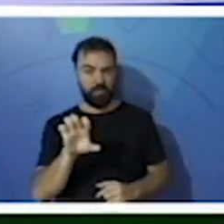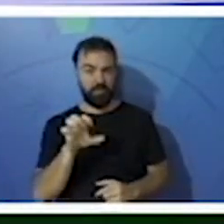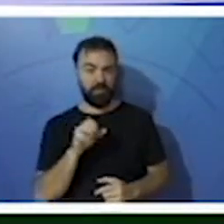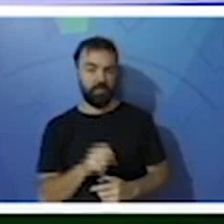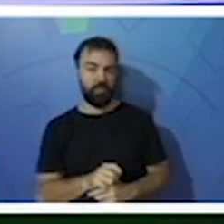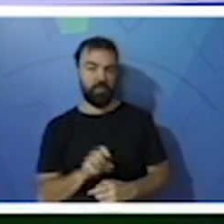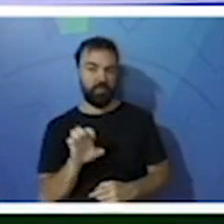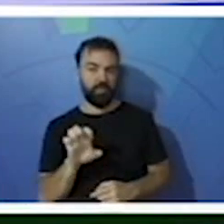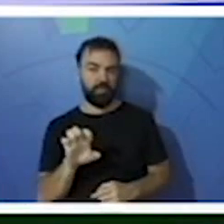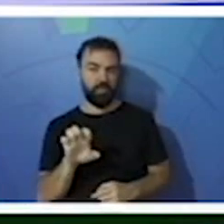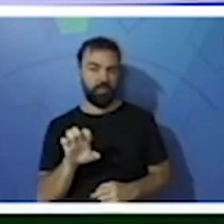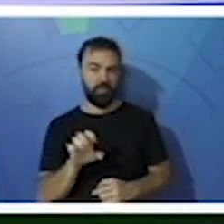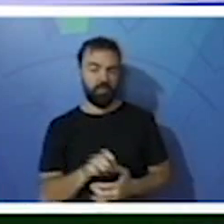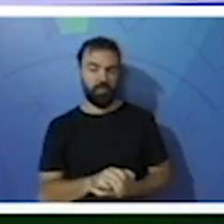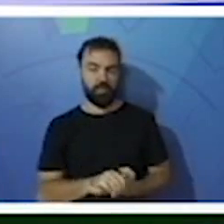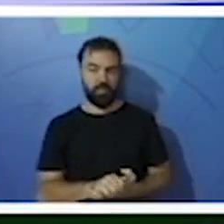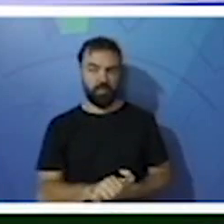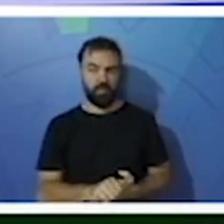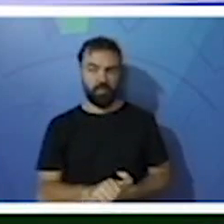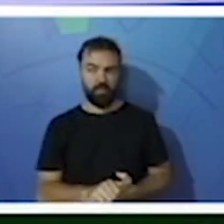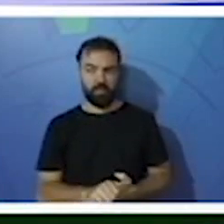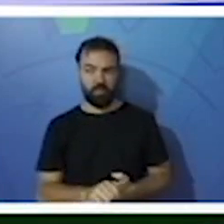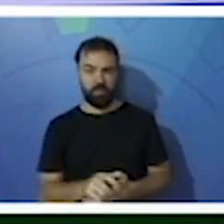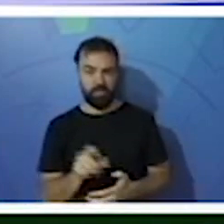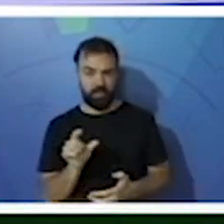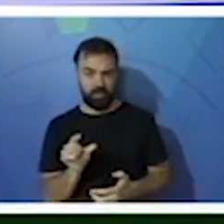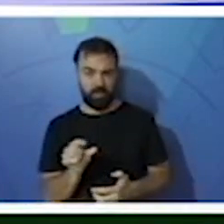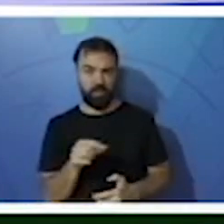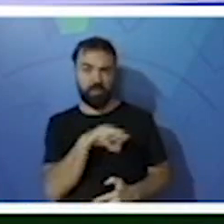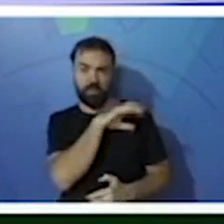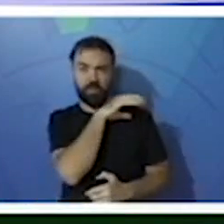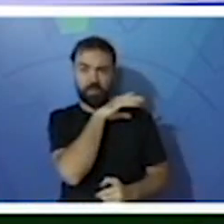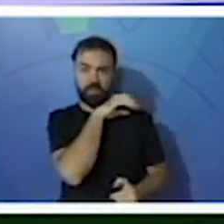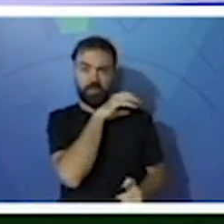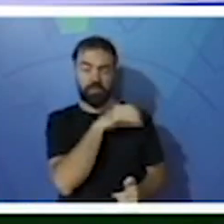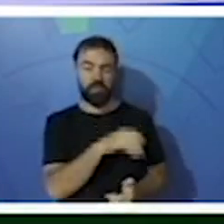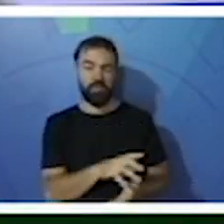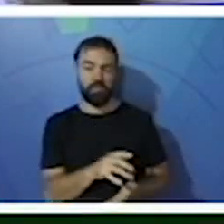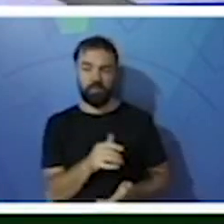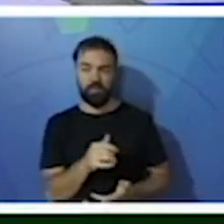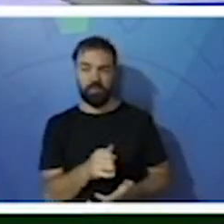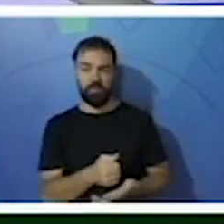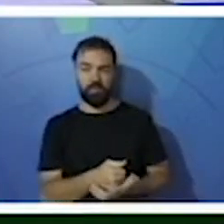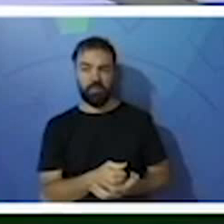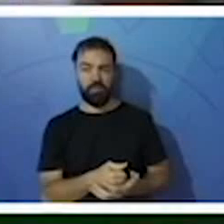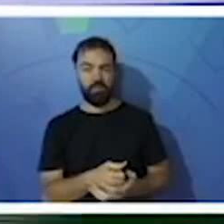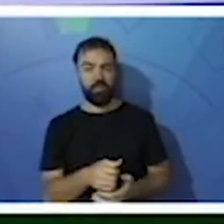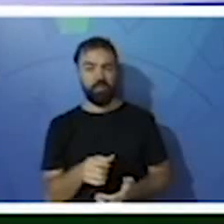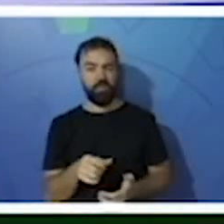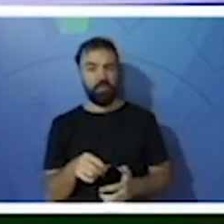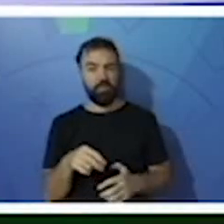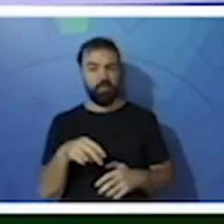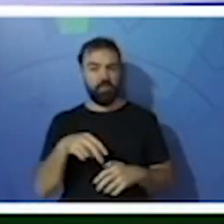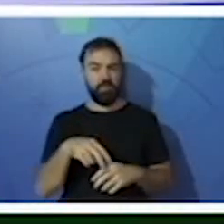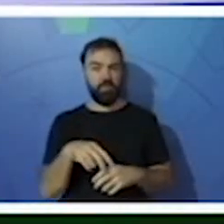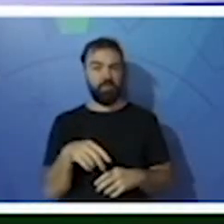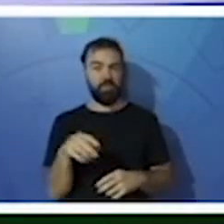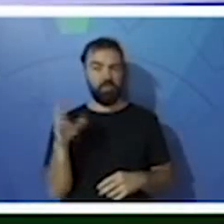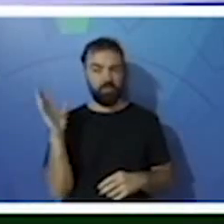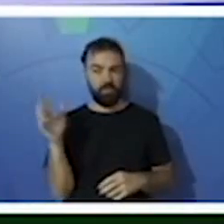Isto, a letrinha E, que são pequenos vertebrados. E a garça?